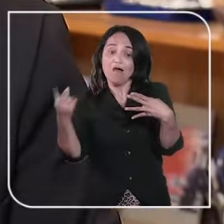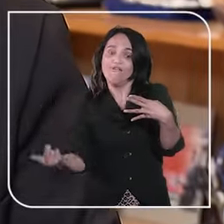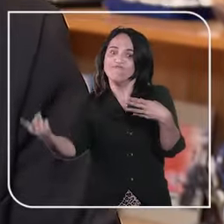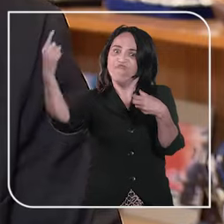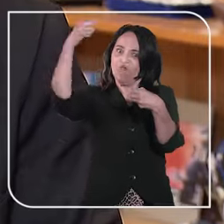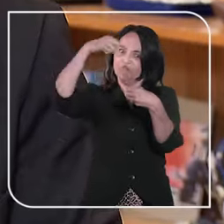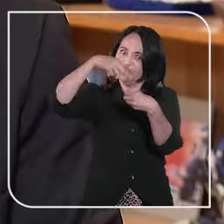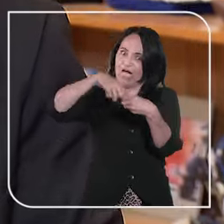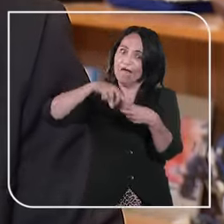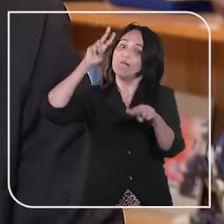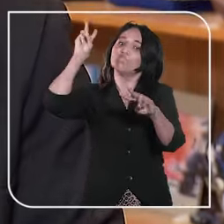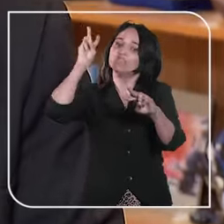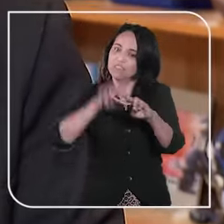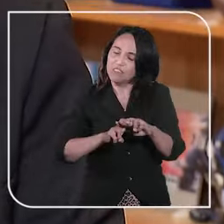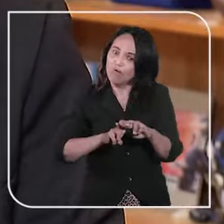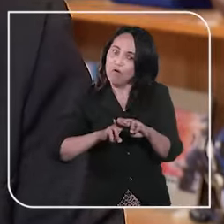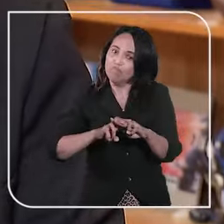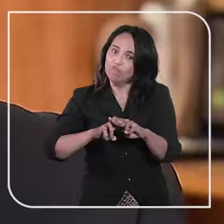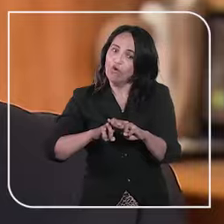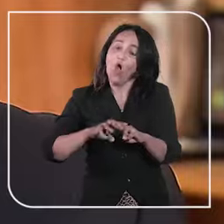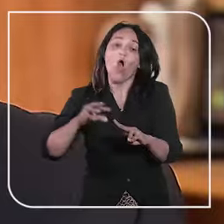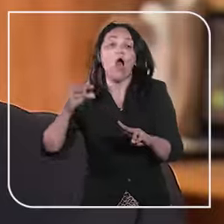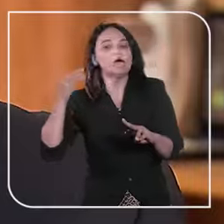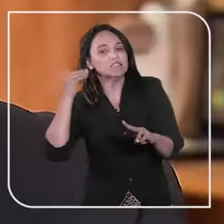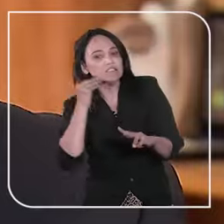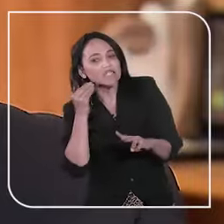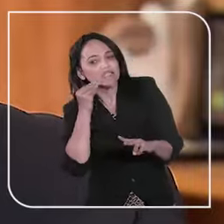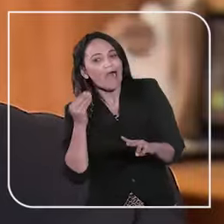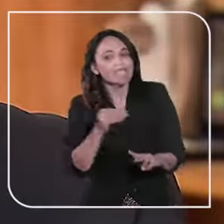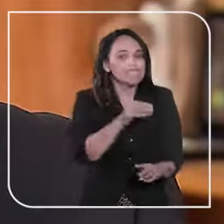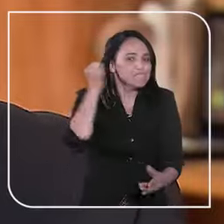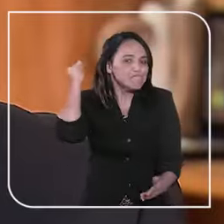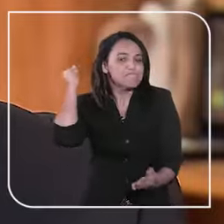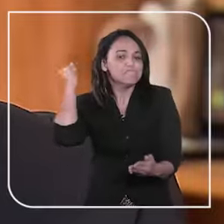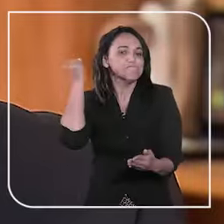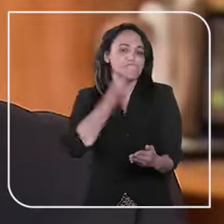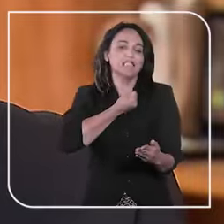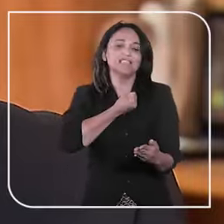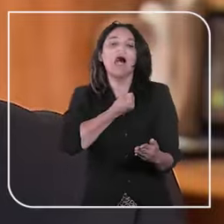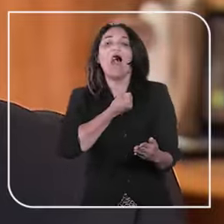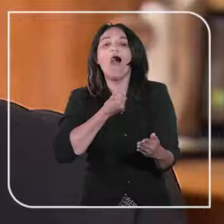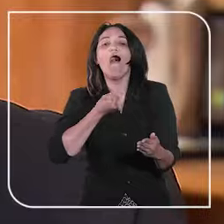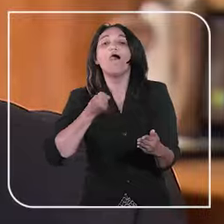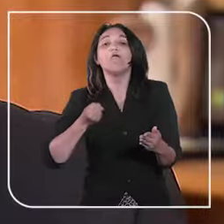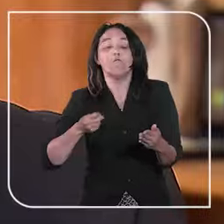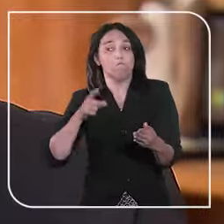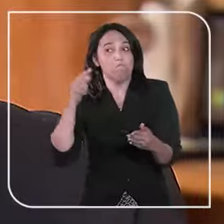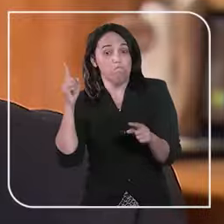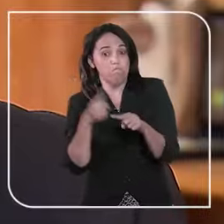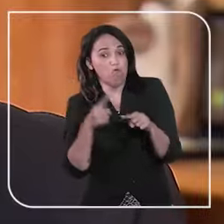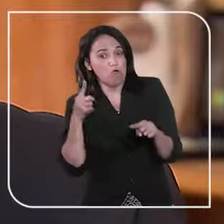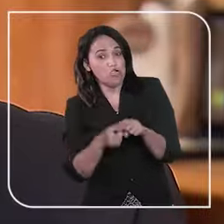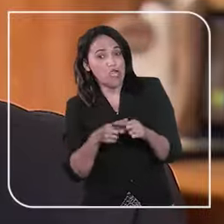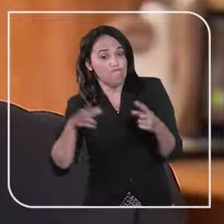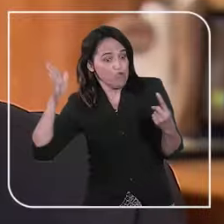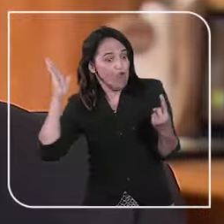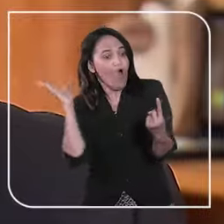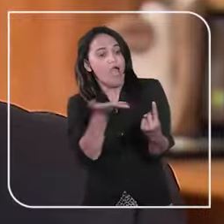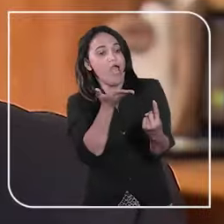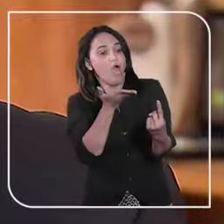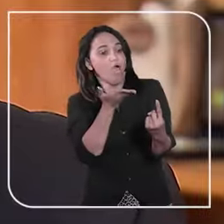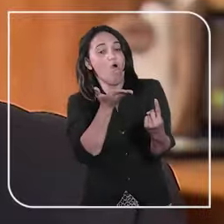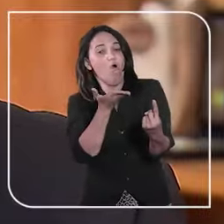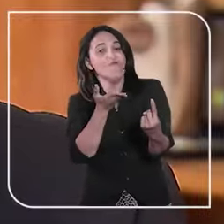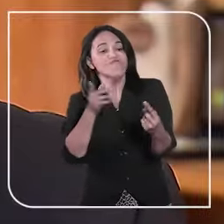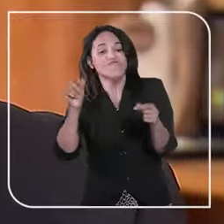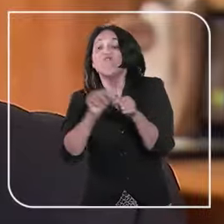de um homem denunciado por tentativa de homicídio. O ministro relator levou em conta que o réu, enquanto esteve em liberdade, se envolveu